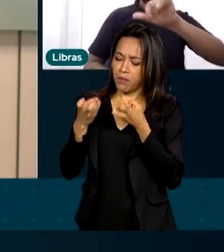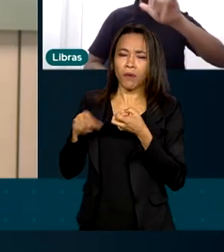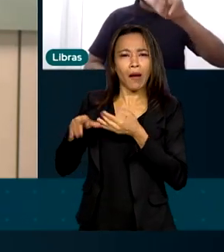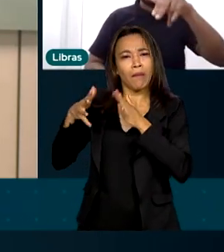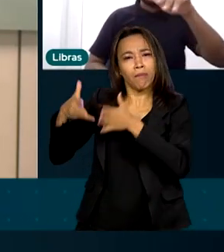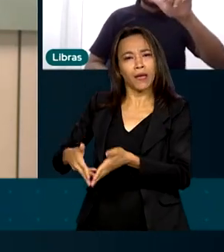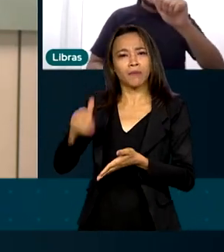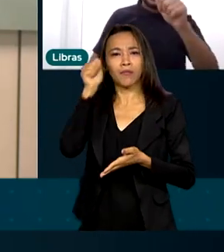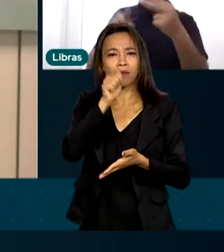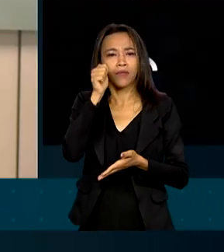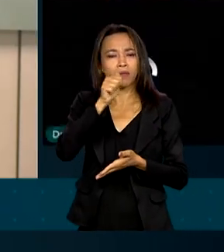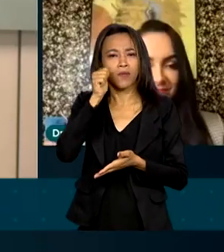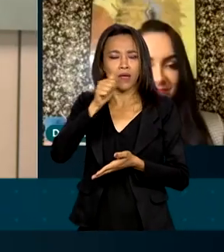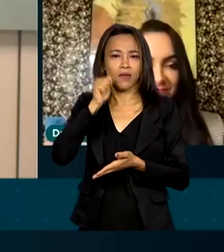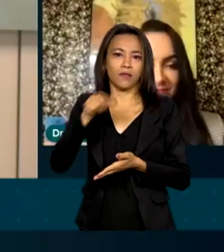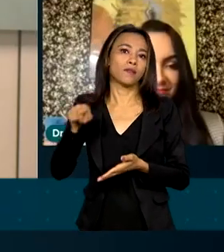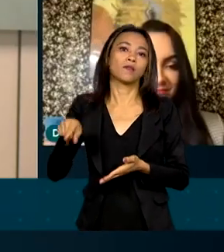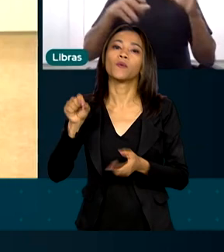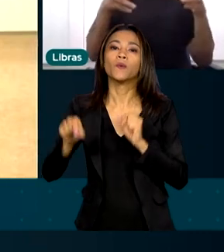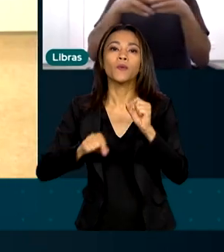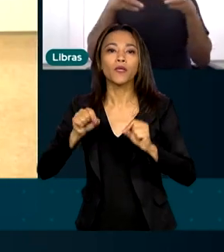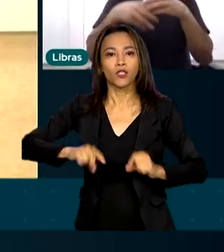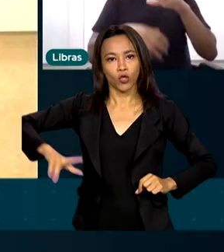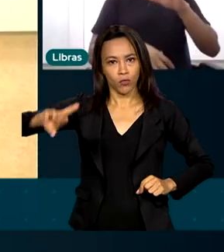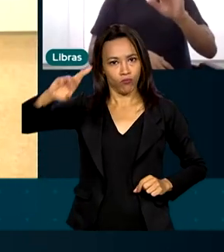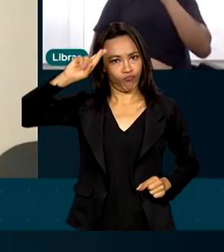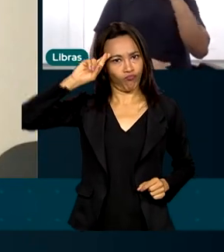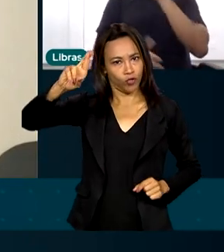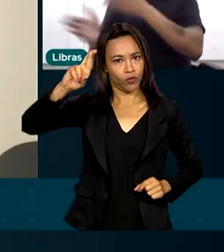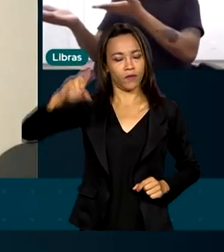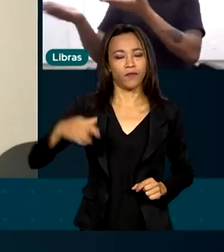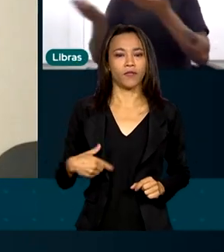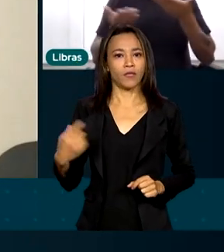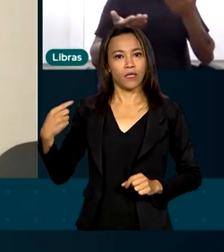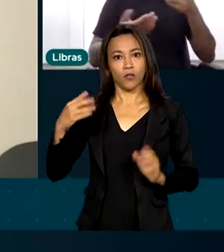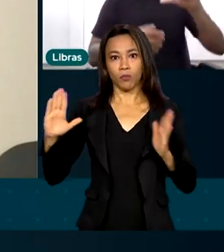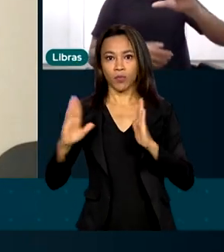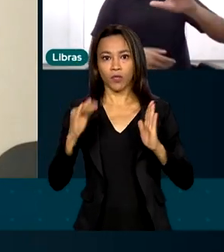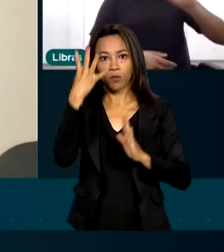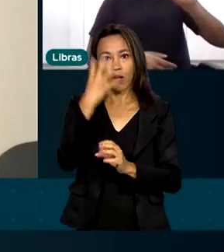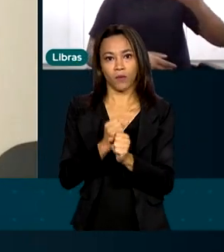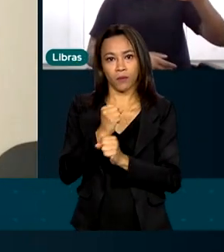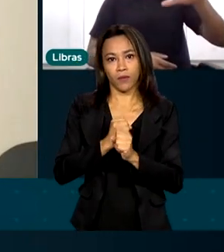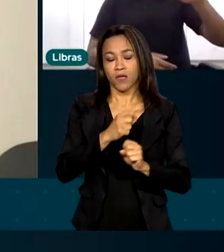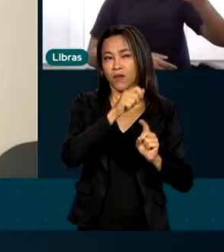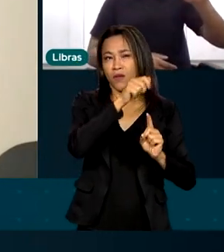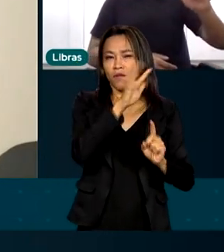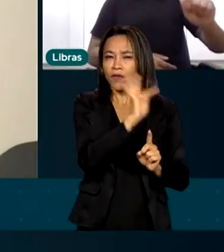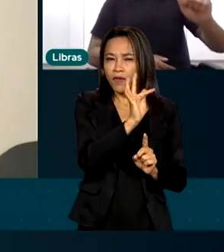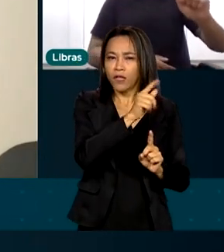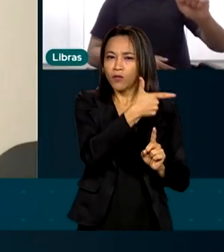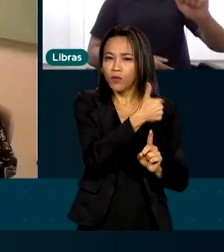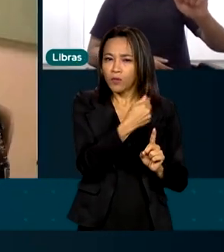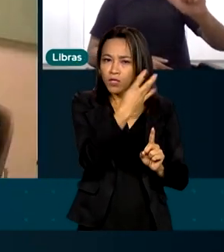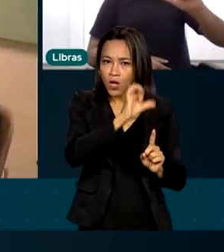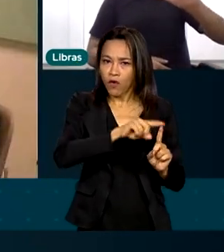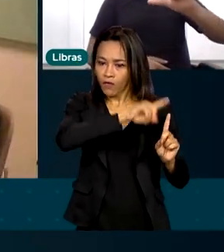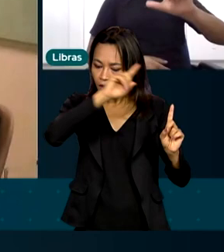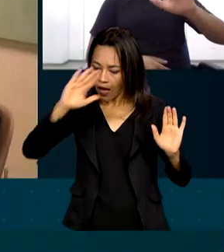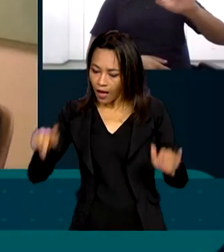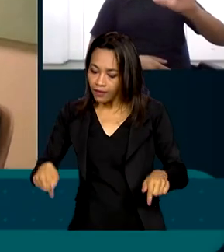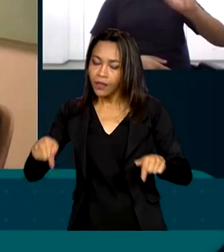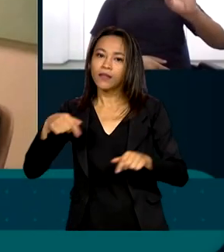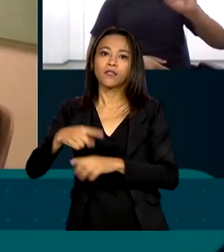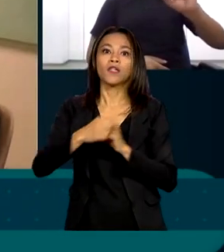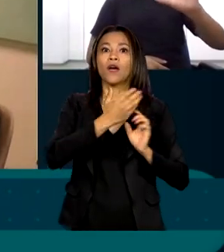de chefia nos últimos quatro anos. De fevereiro de 2019 até fevereiro deste ano, esta participação saltou de